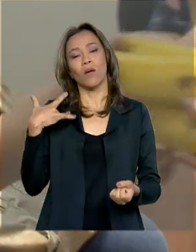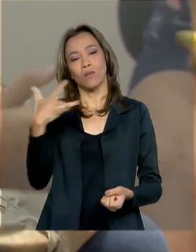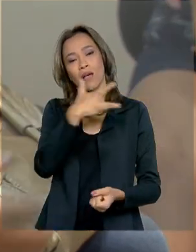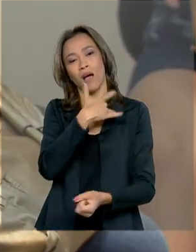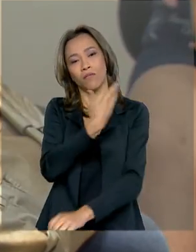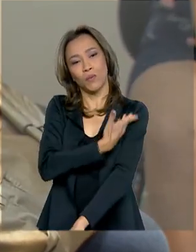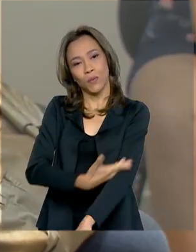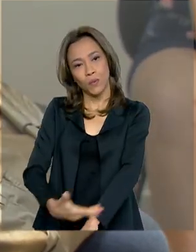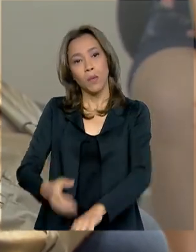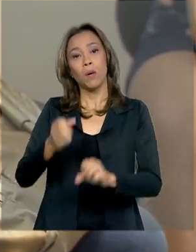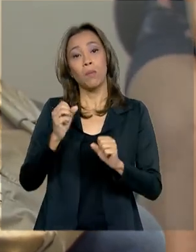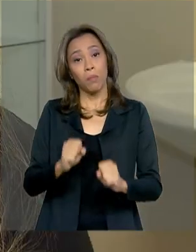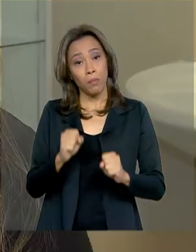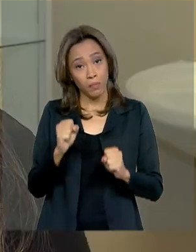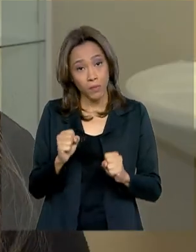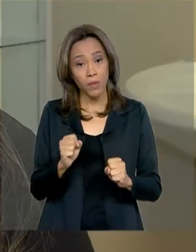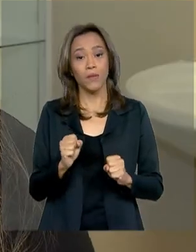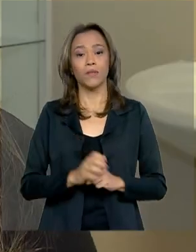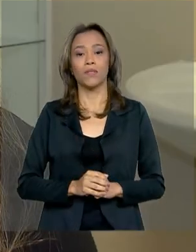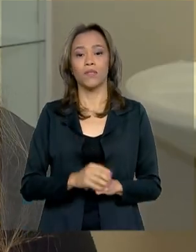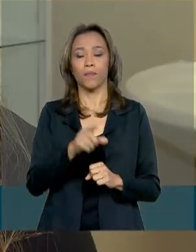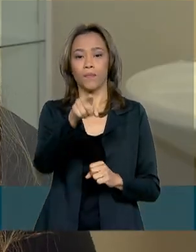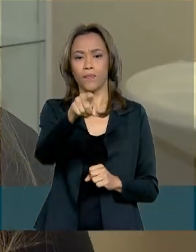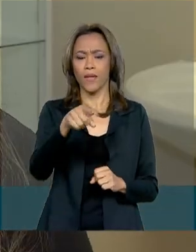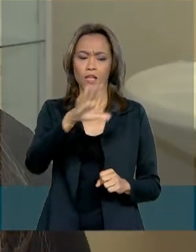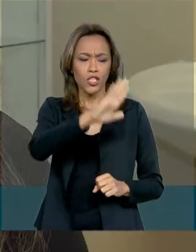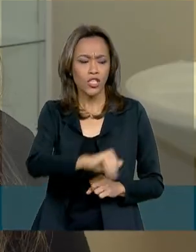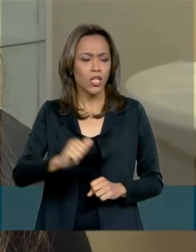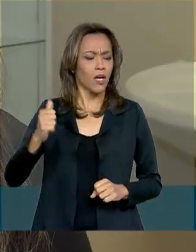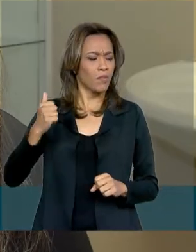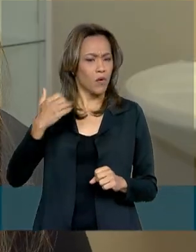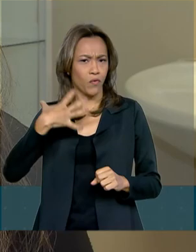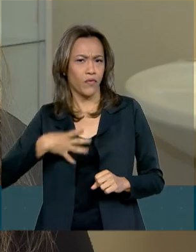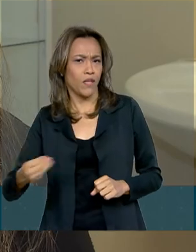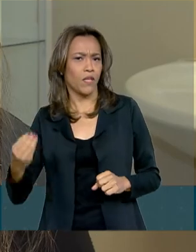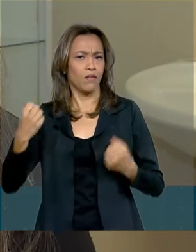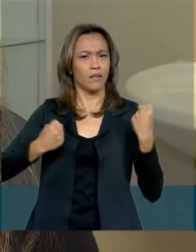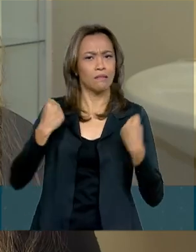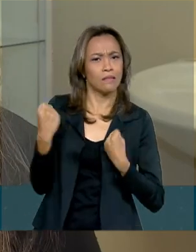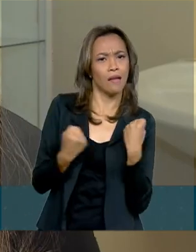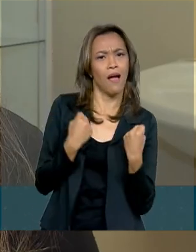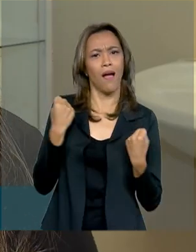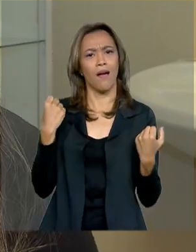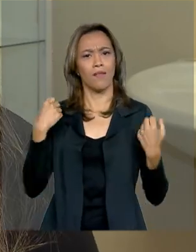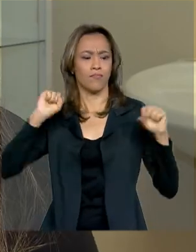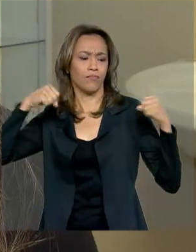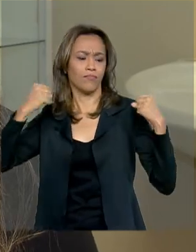problemas psicológicos. Dança com o filho, faz uma caminhada que já são atividades que promovem o bem-estar.